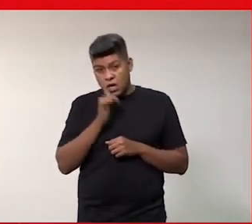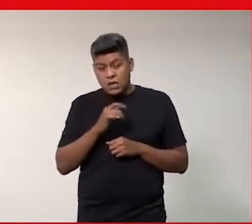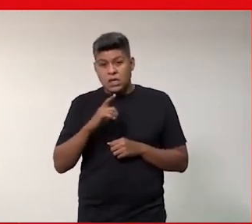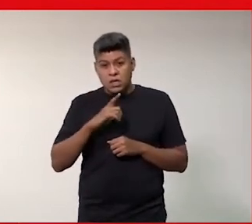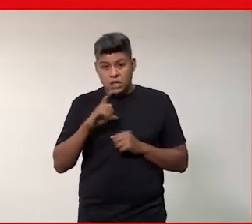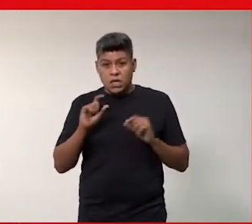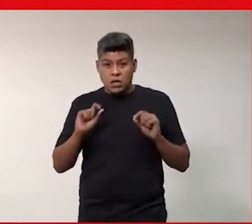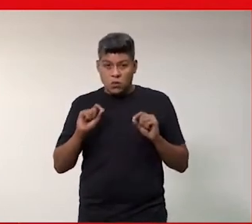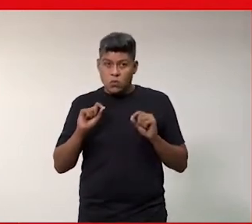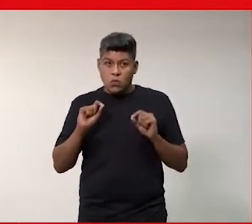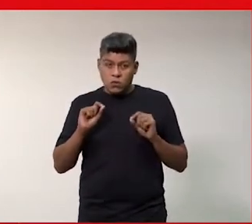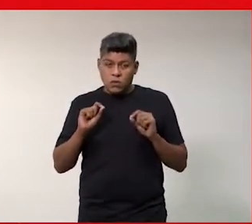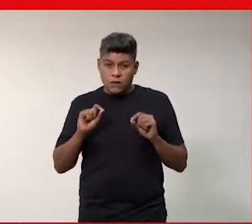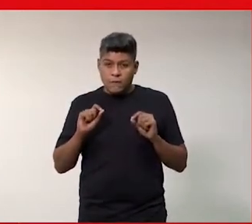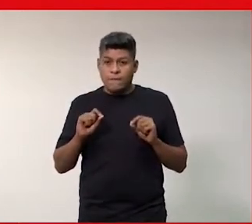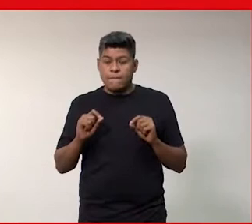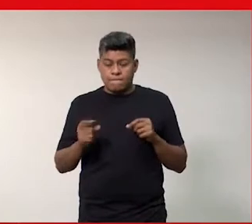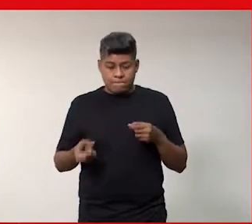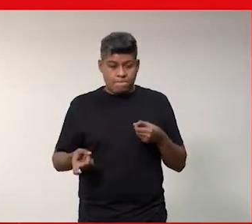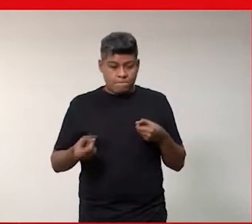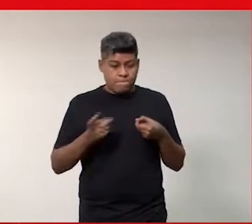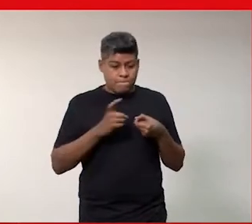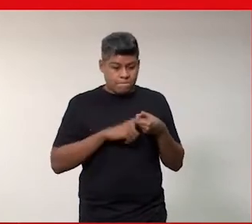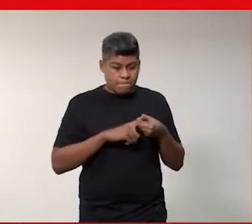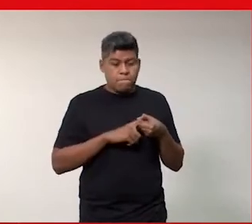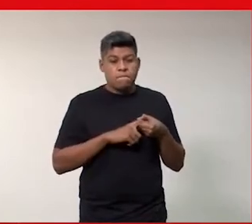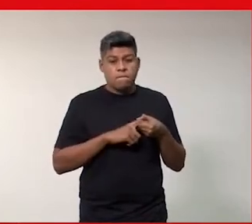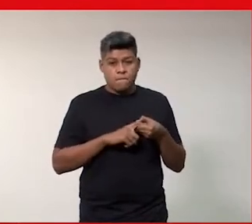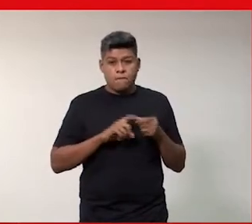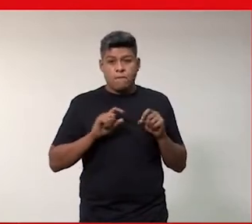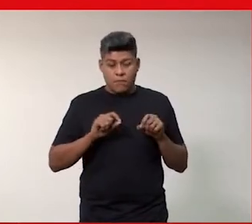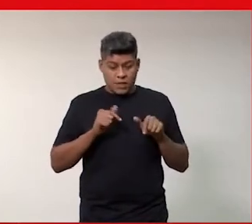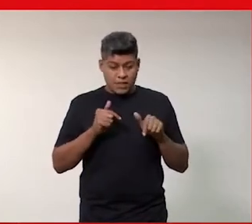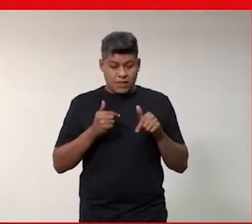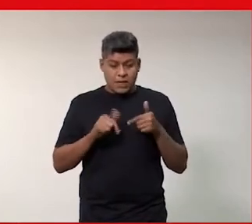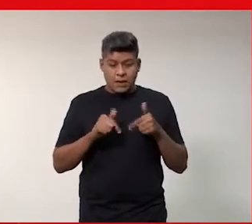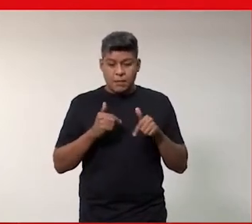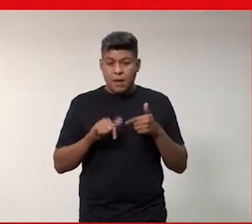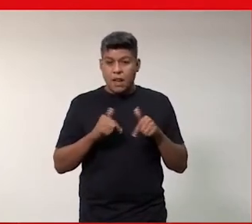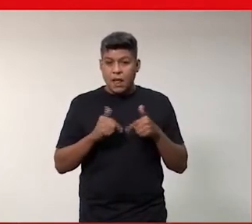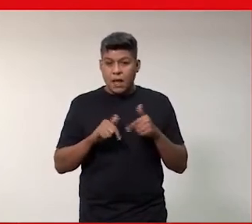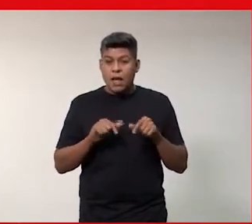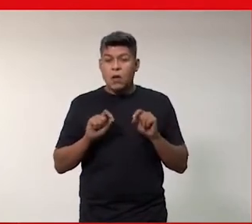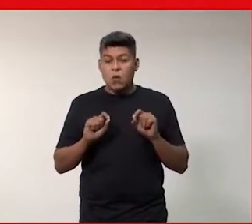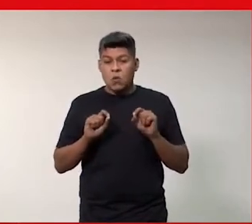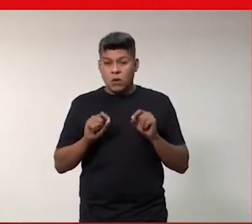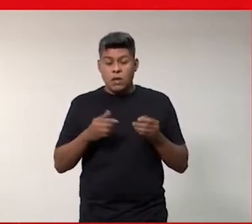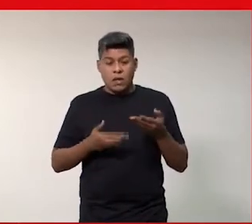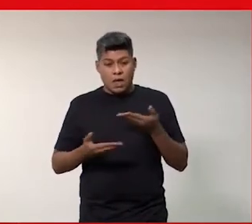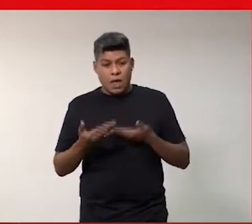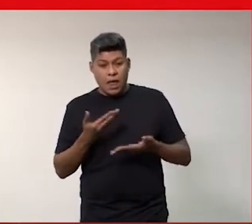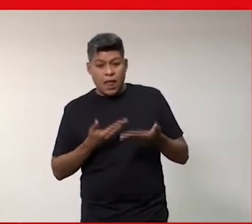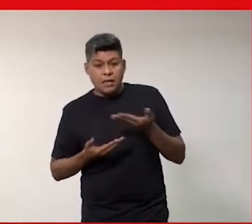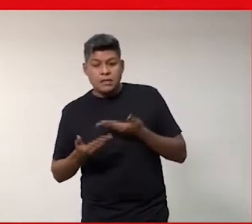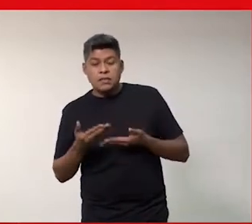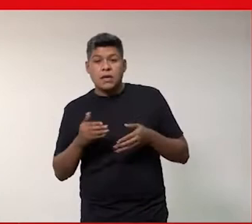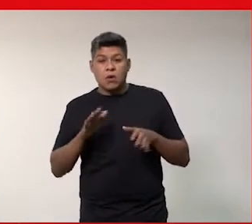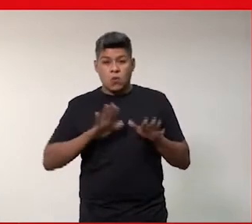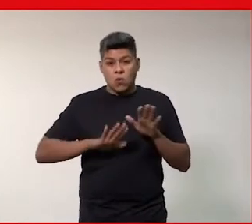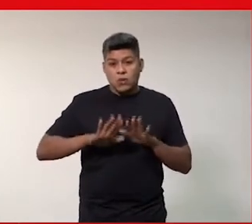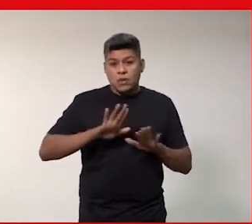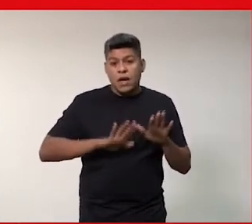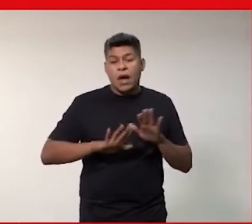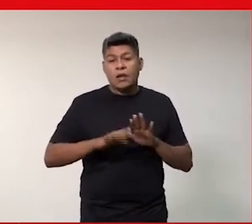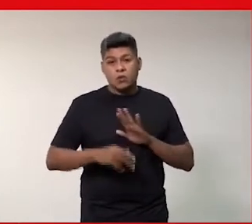tiveram que se voltaram, se voltaram a trabalhar com cuidados, com trabalho